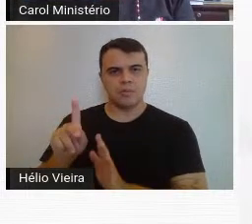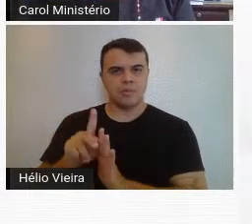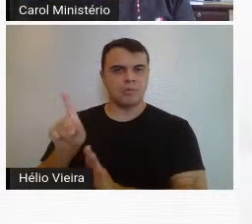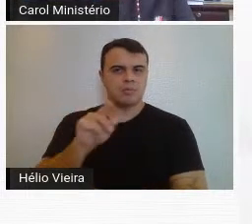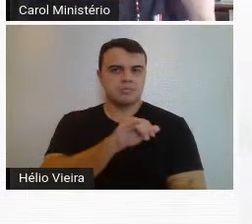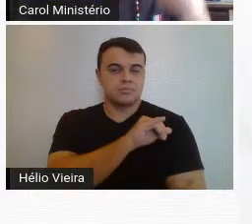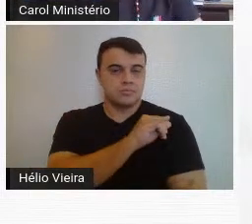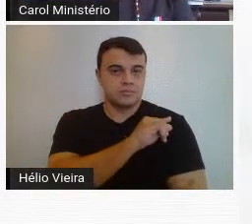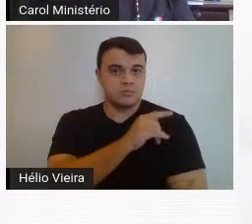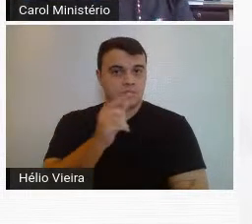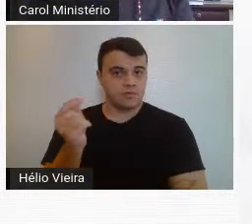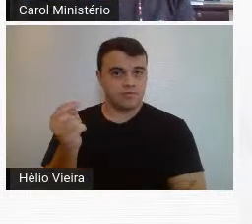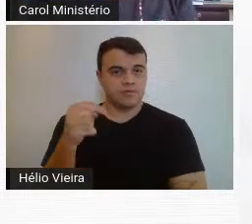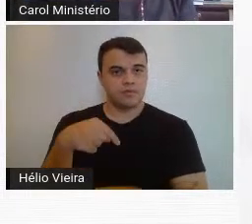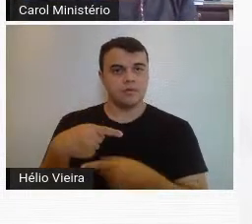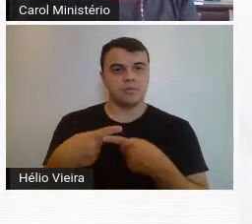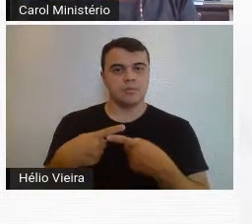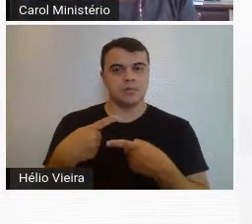para vir